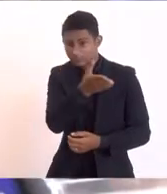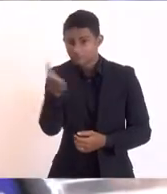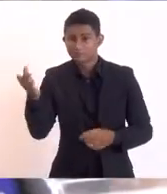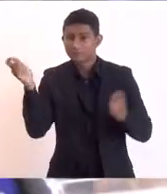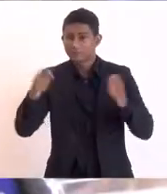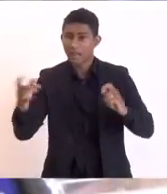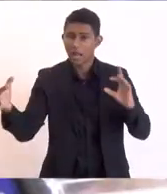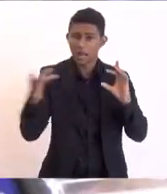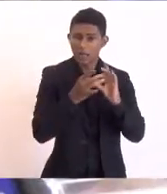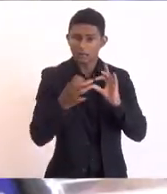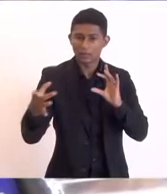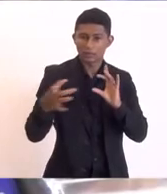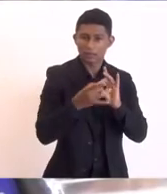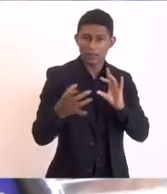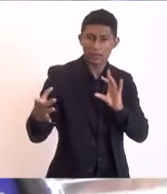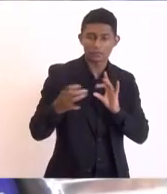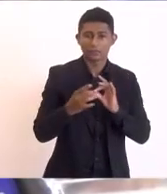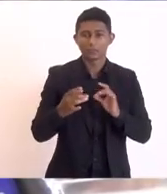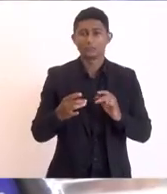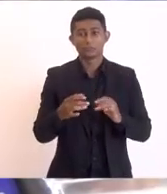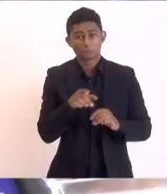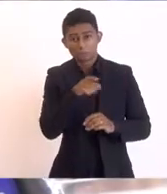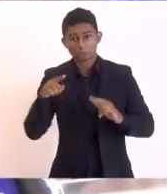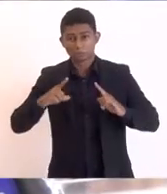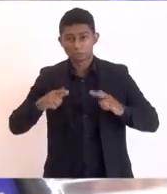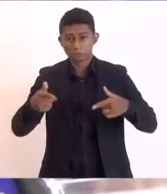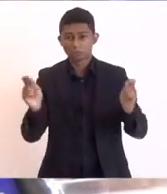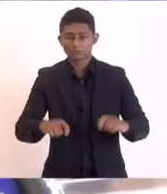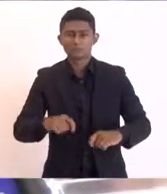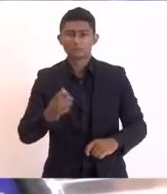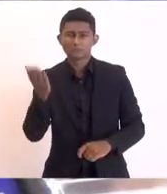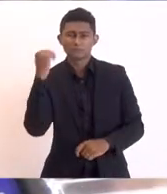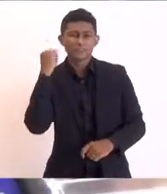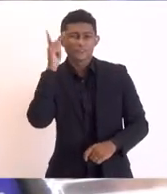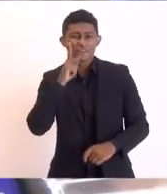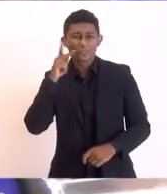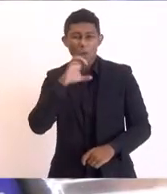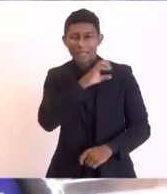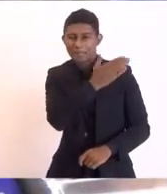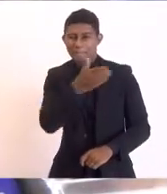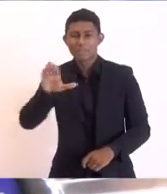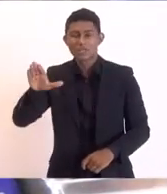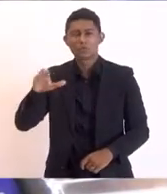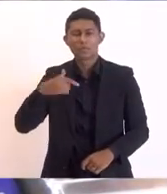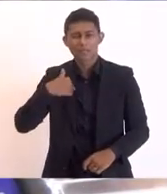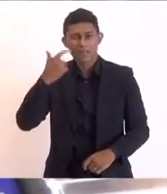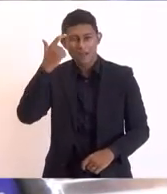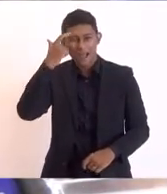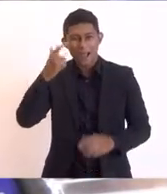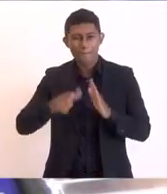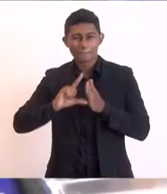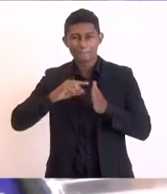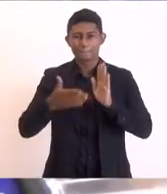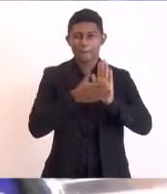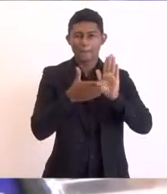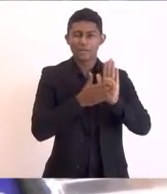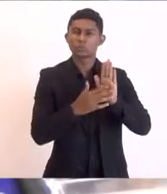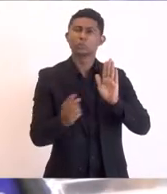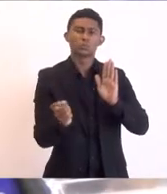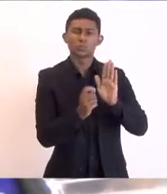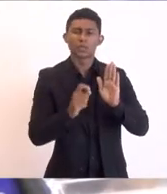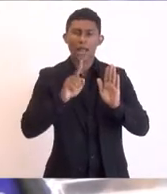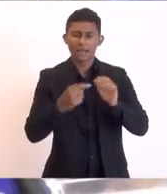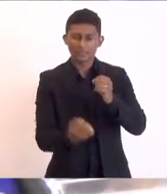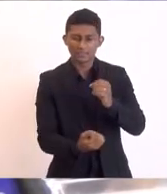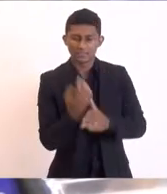participando de uma maneira ou de outra eu fui vereador lá em Casimiro e dei entrada na época mas não foi aprovado na criação de um